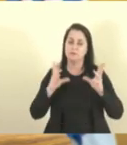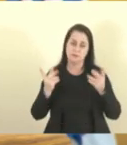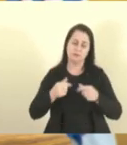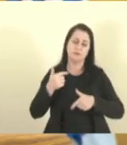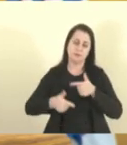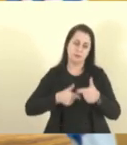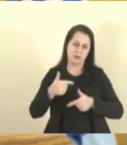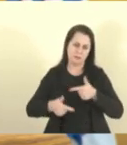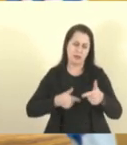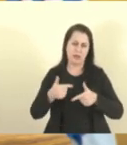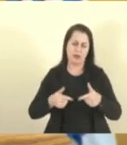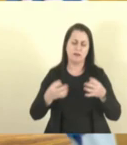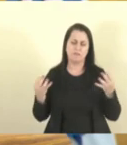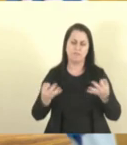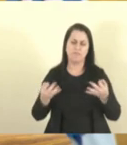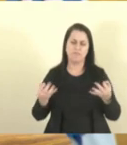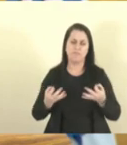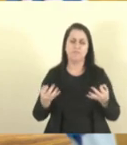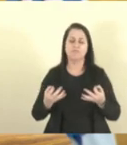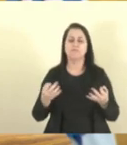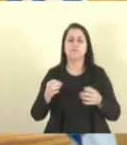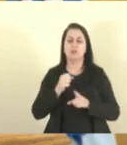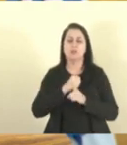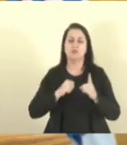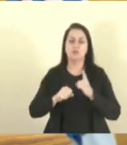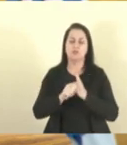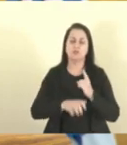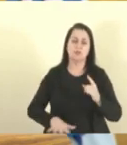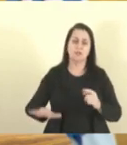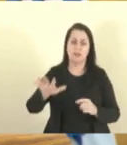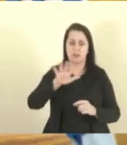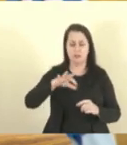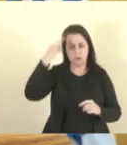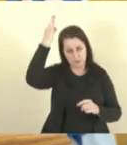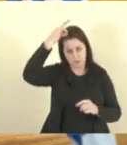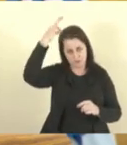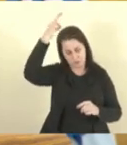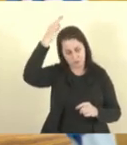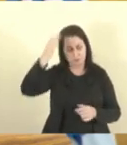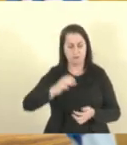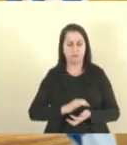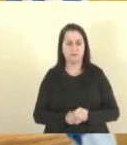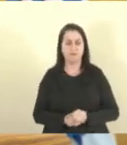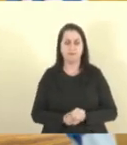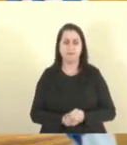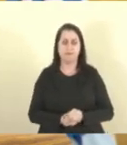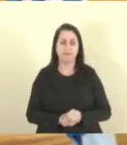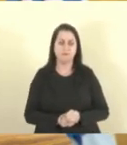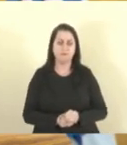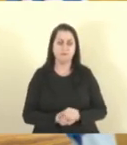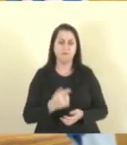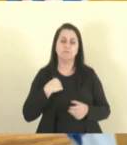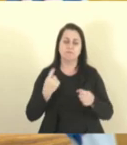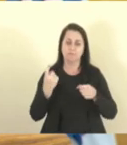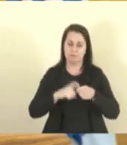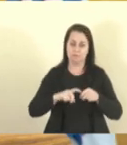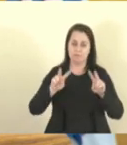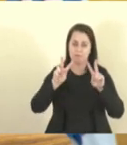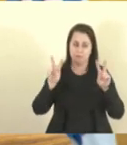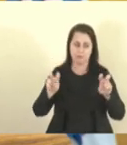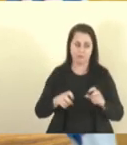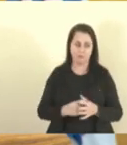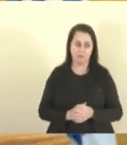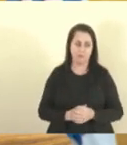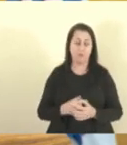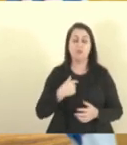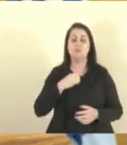serviço brilhante, para toda a sociedade, do Estado do Espírito Santo, volto ao tema, aliás, só vou